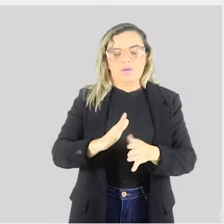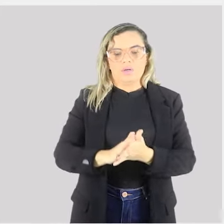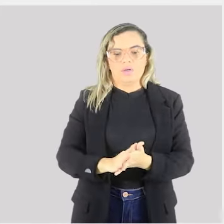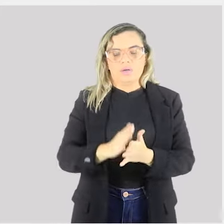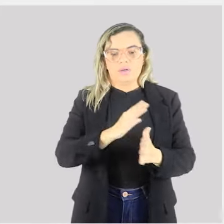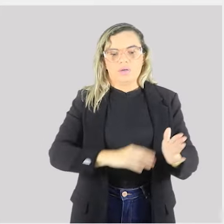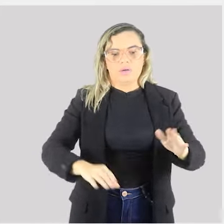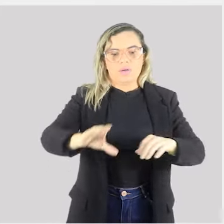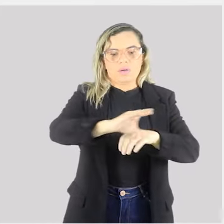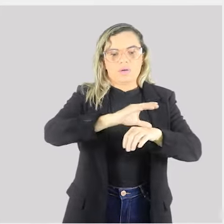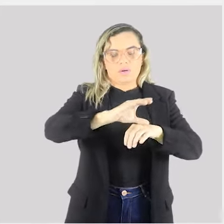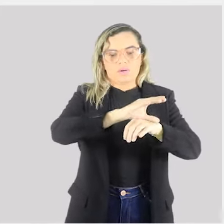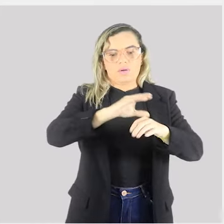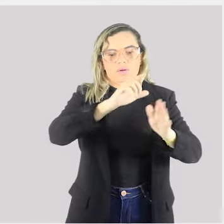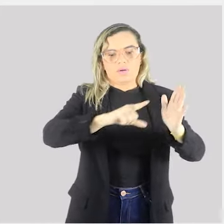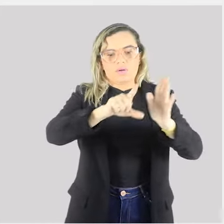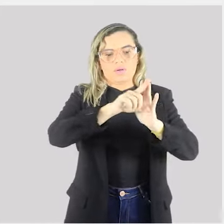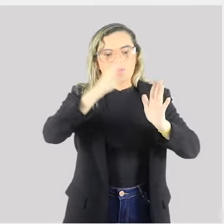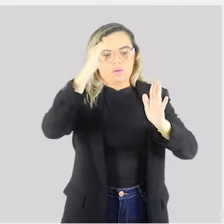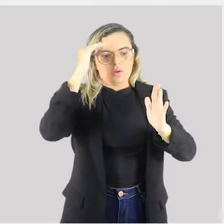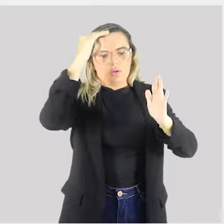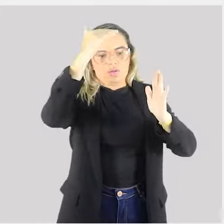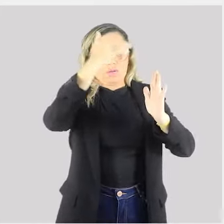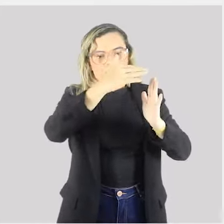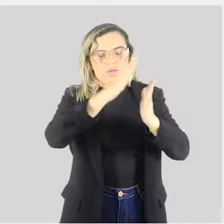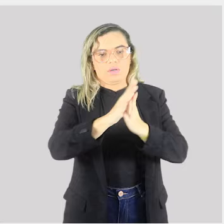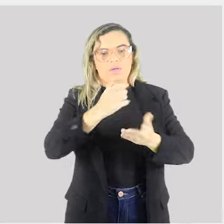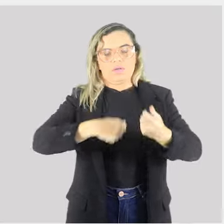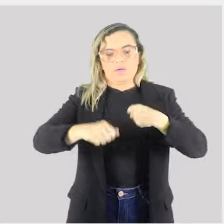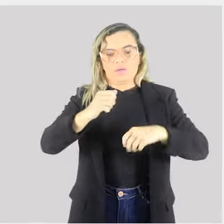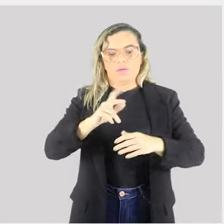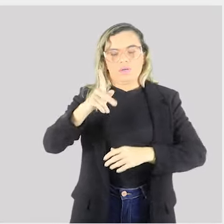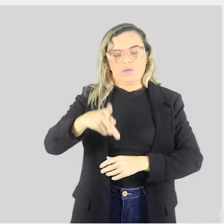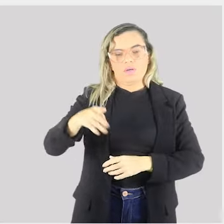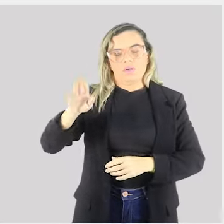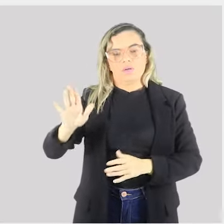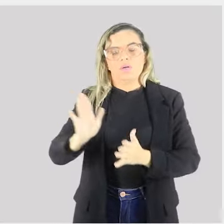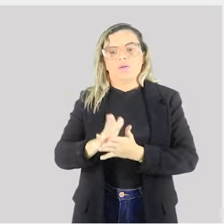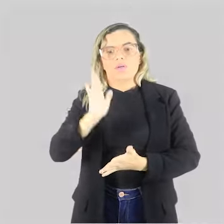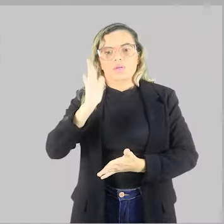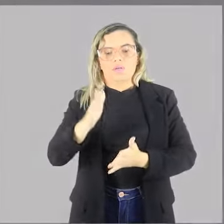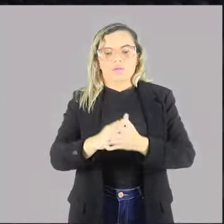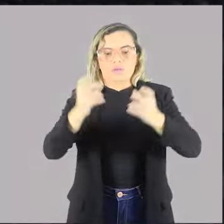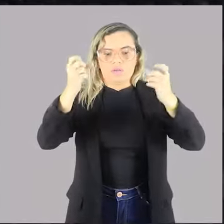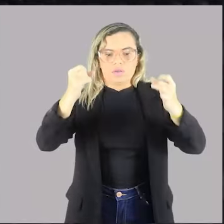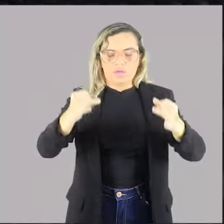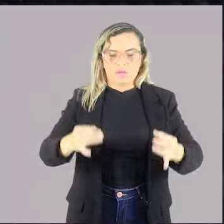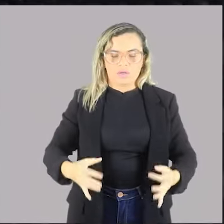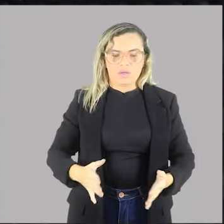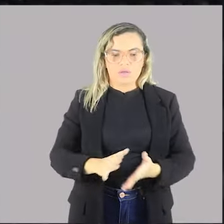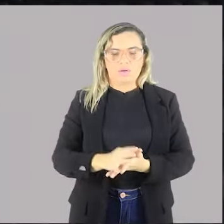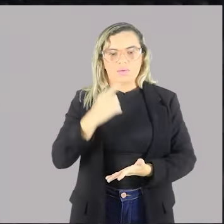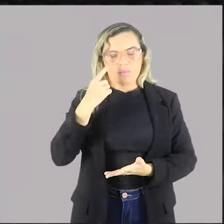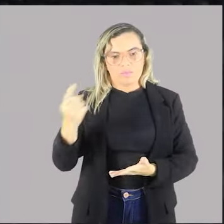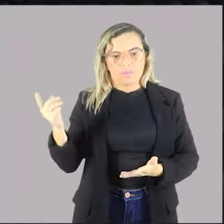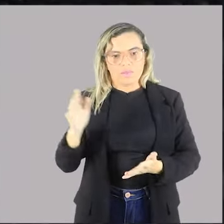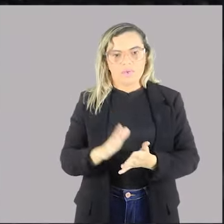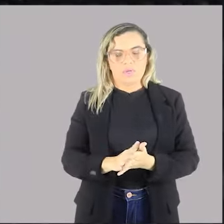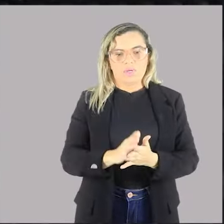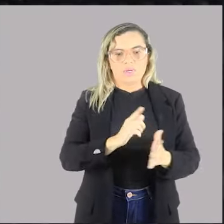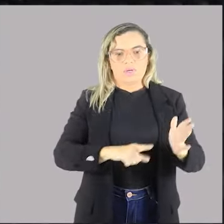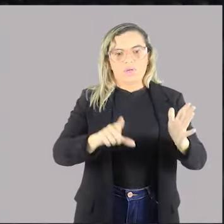constitucionais que regem a administração. Princípios estes que nós já trabalhamos. Quais sejam o princípio da